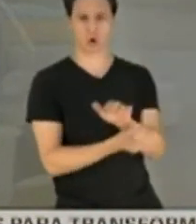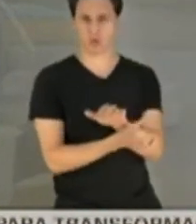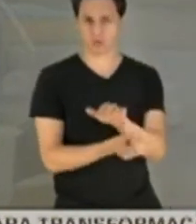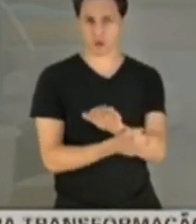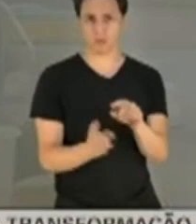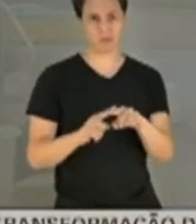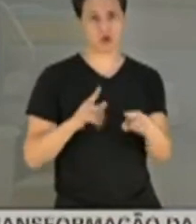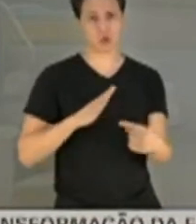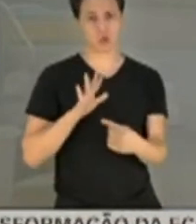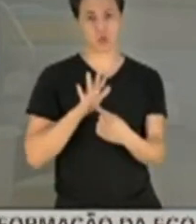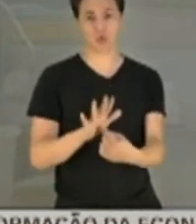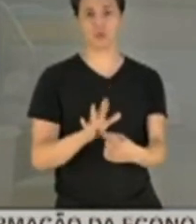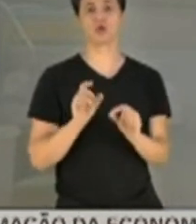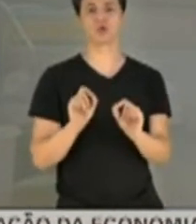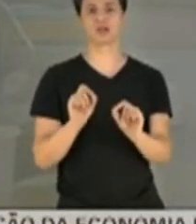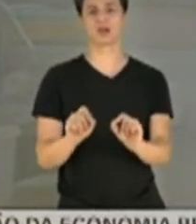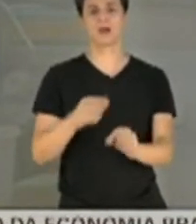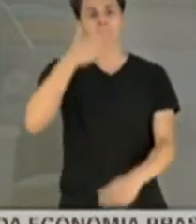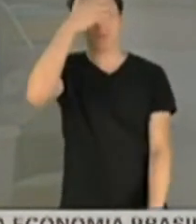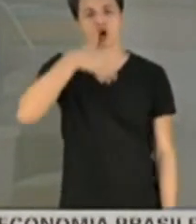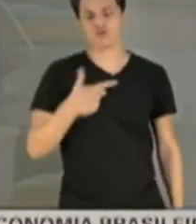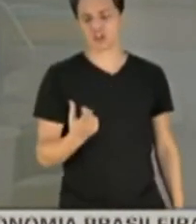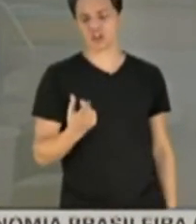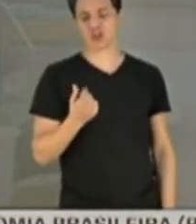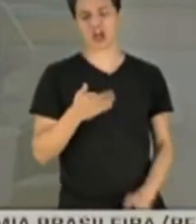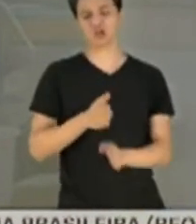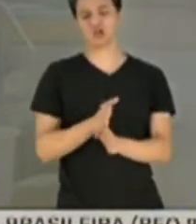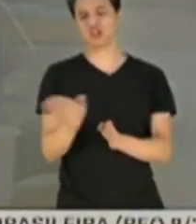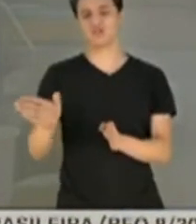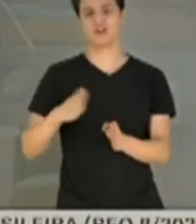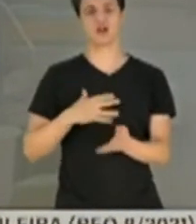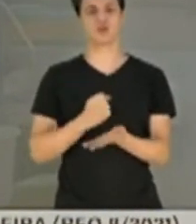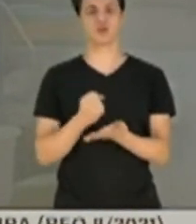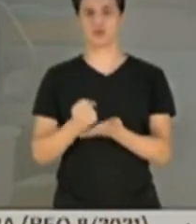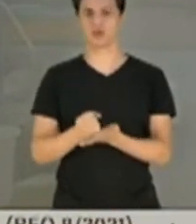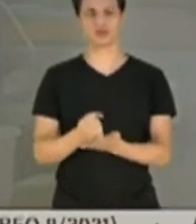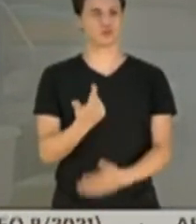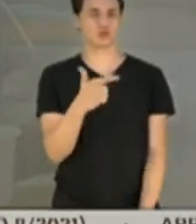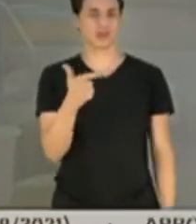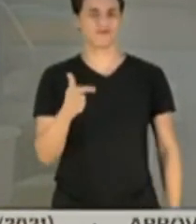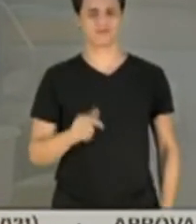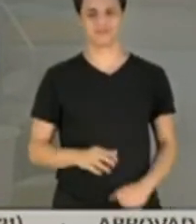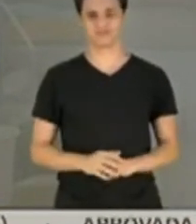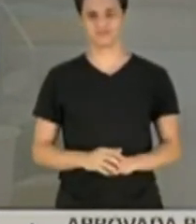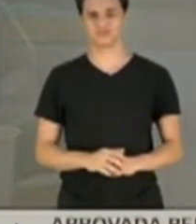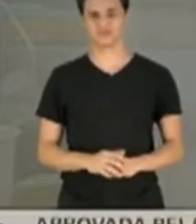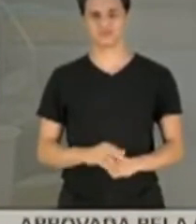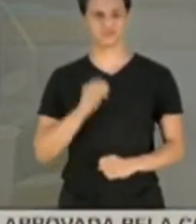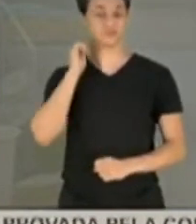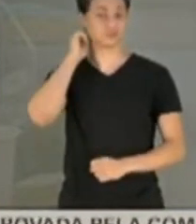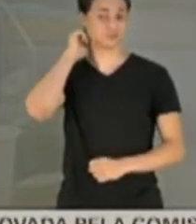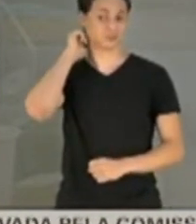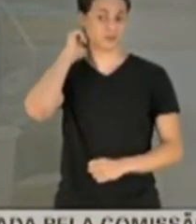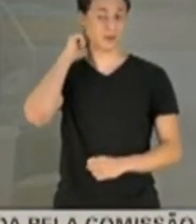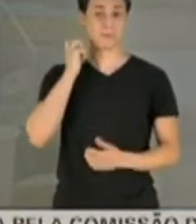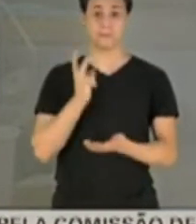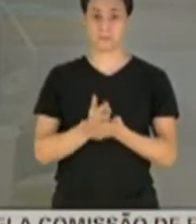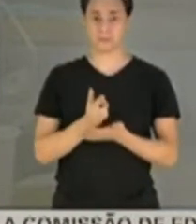centavo de real desviado nos contratos que apontam. Nenhum. Mas os mesmos que apontam aqui,